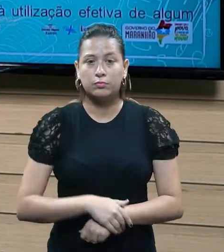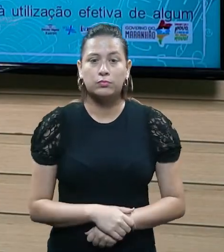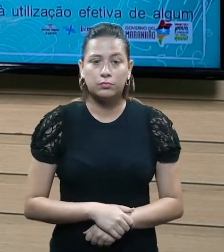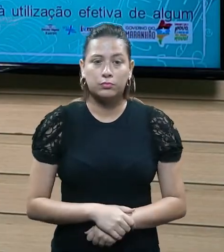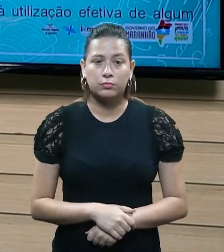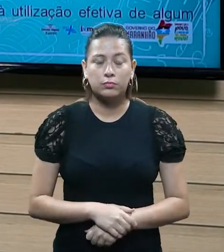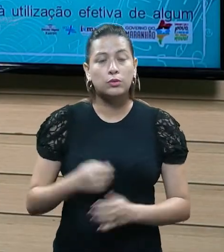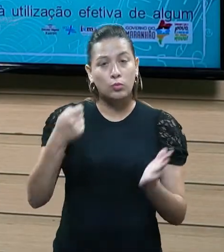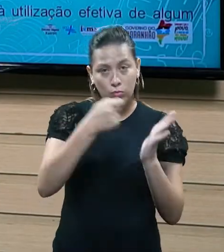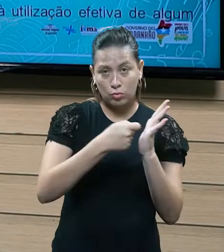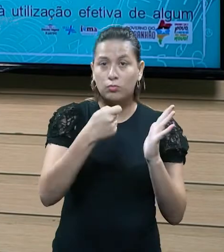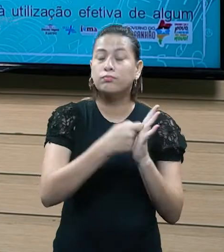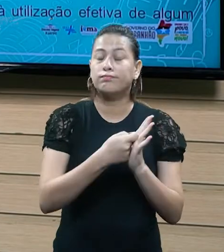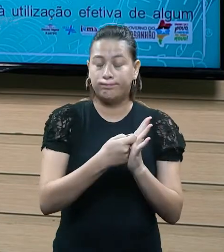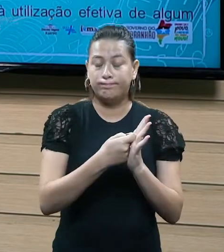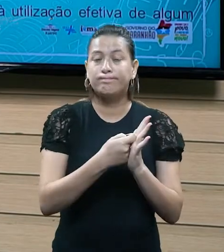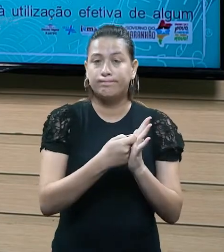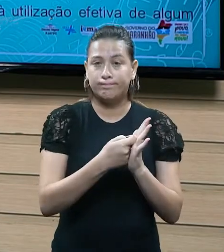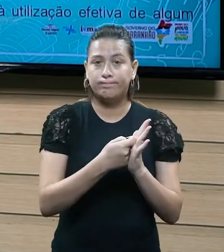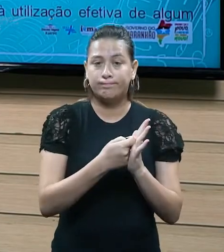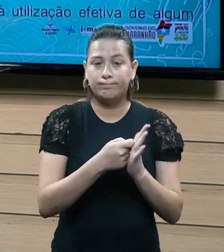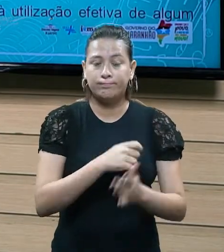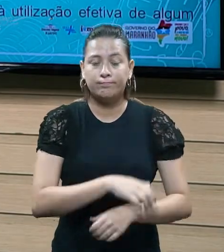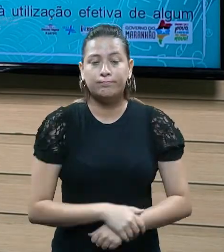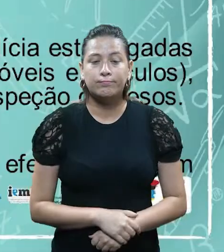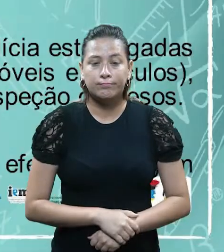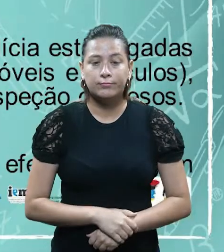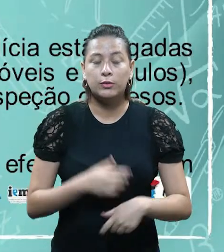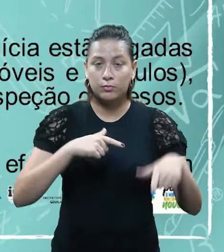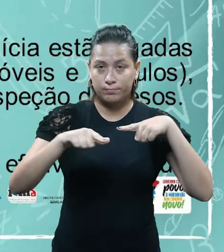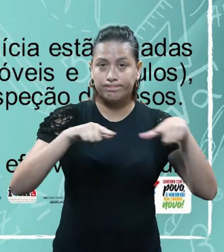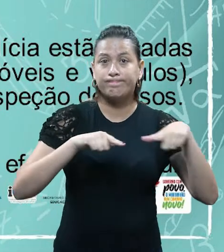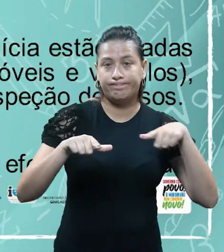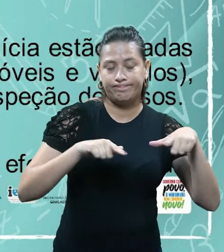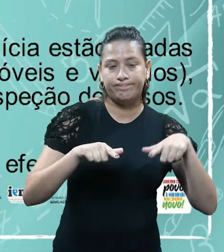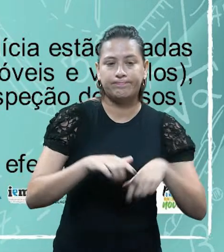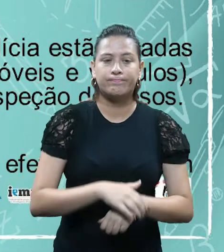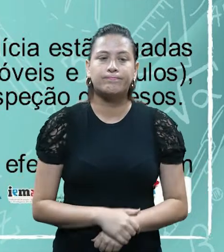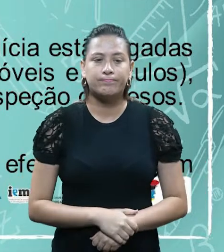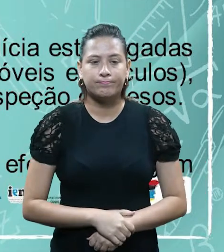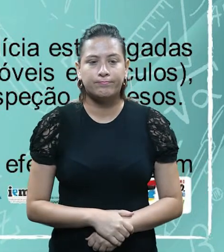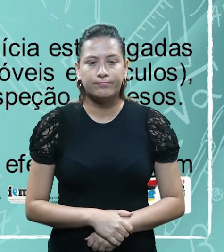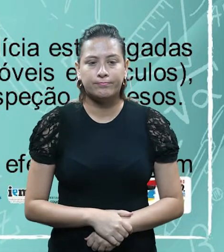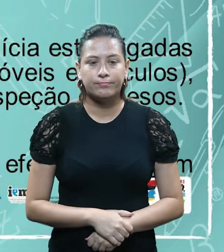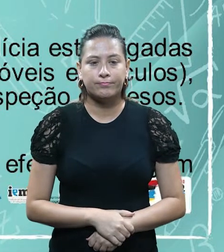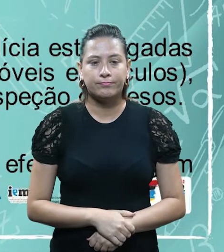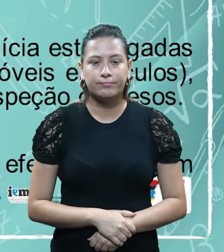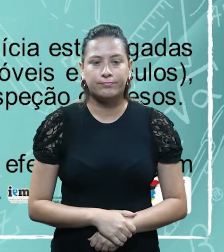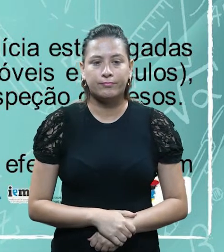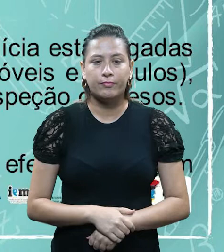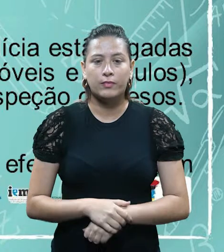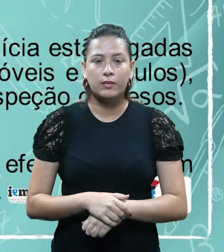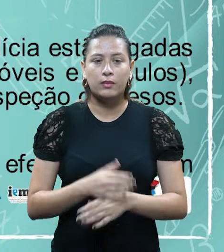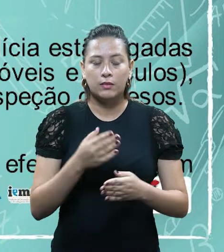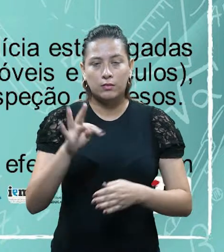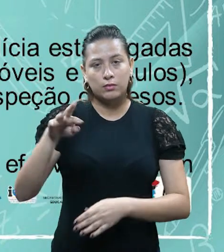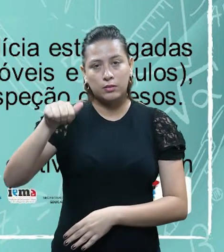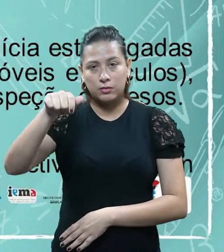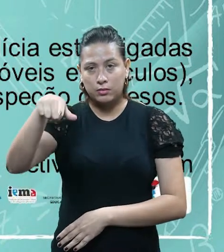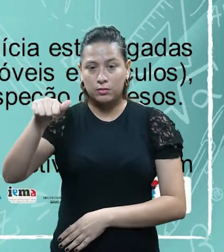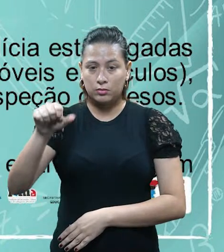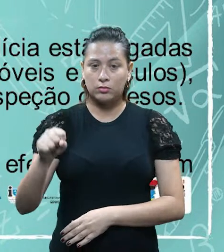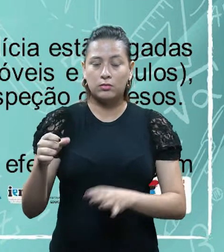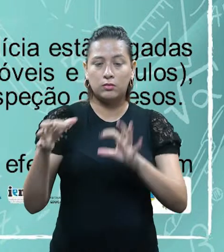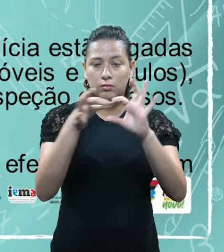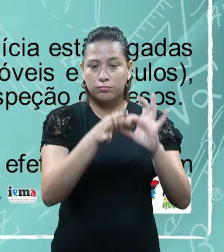cobra por isso, né, ele taxa aquele serviço. Bom, as taxas, elas são vinculadas ao exercício regular do poder de